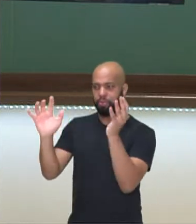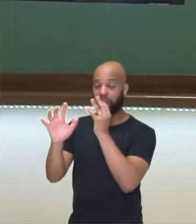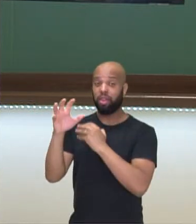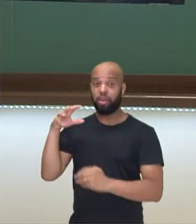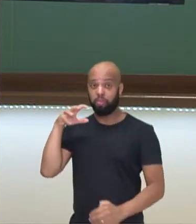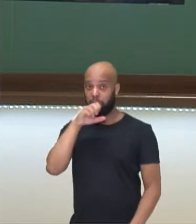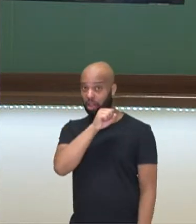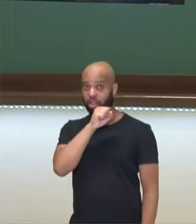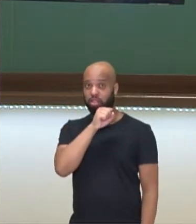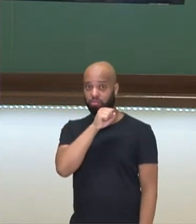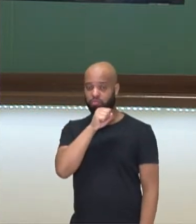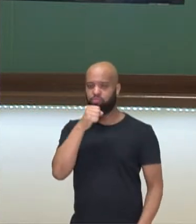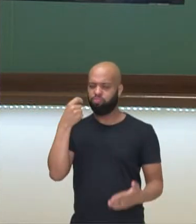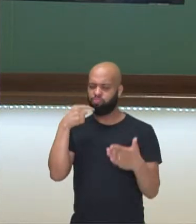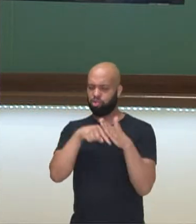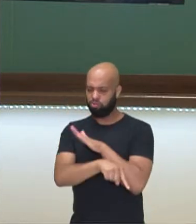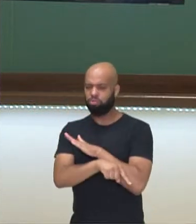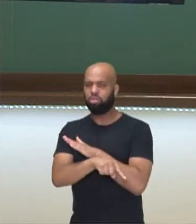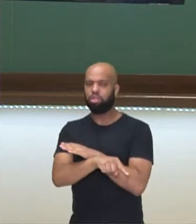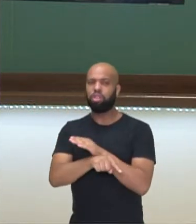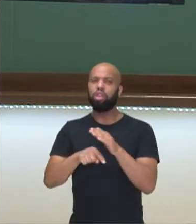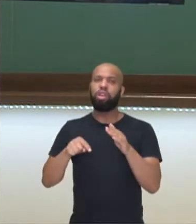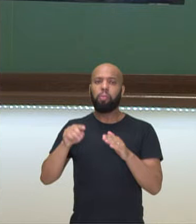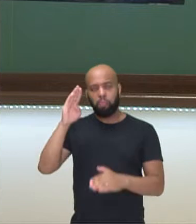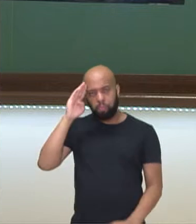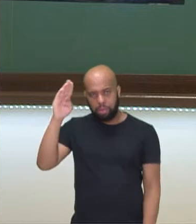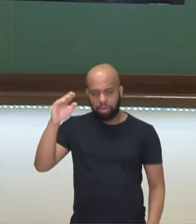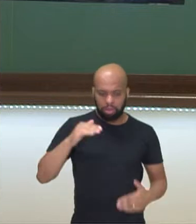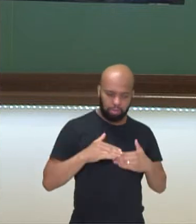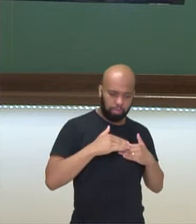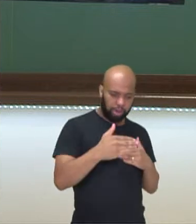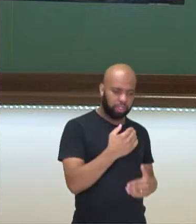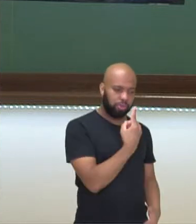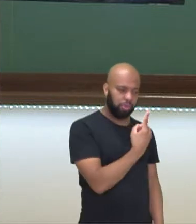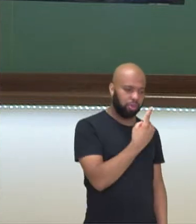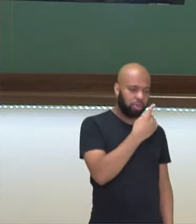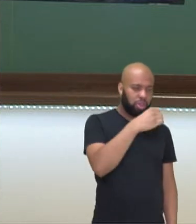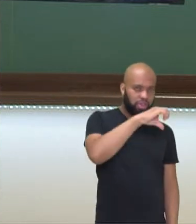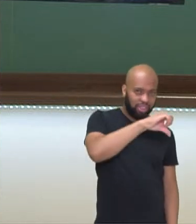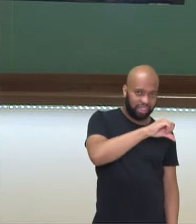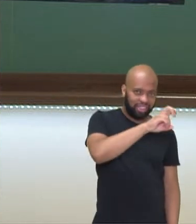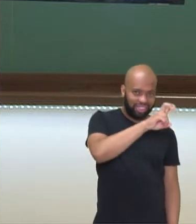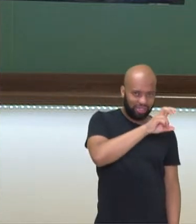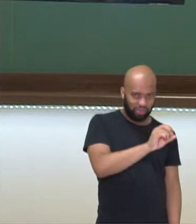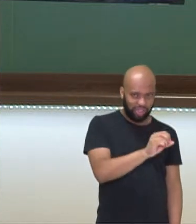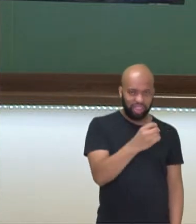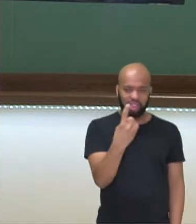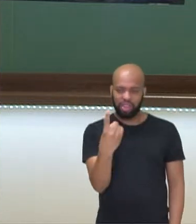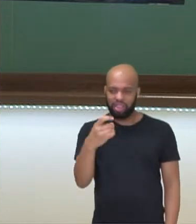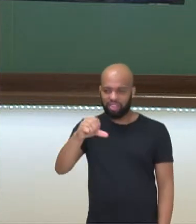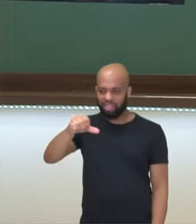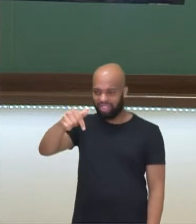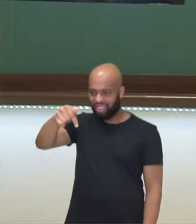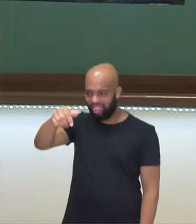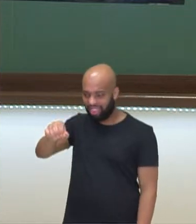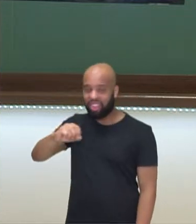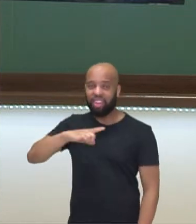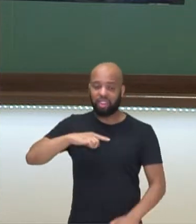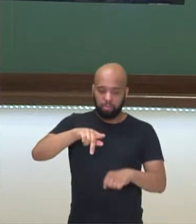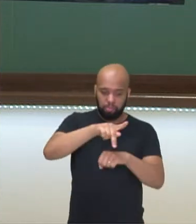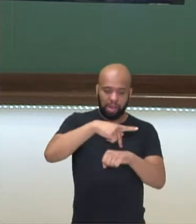e principalmente a partir da década de 50, a partir da década de 70, os países